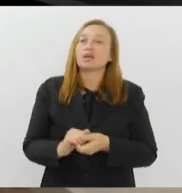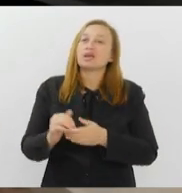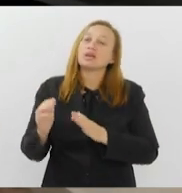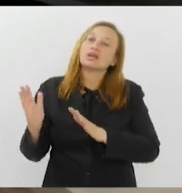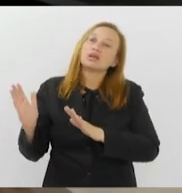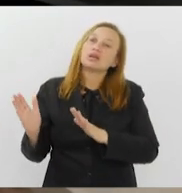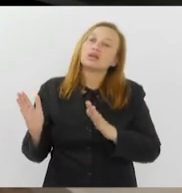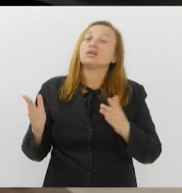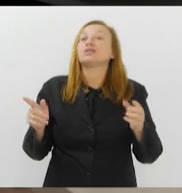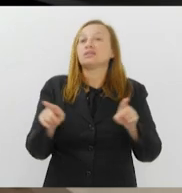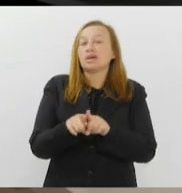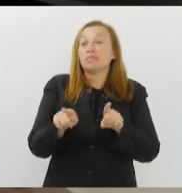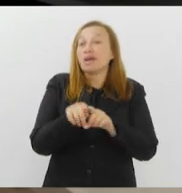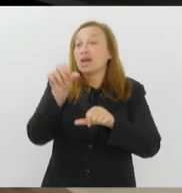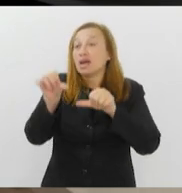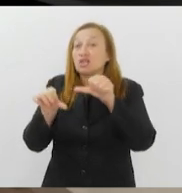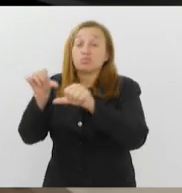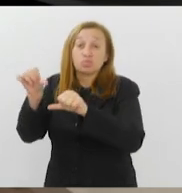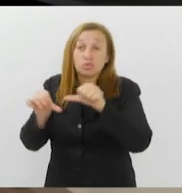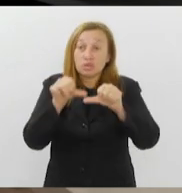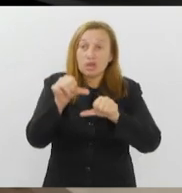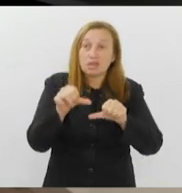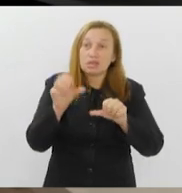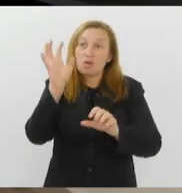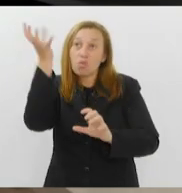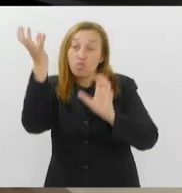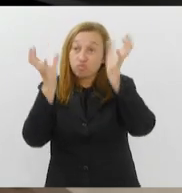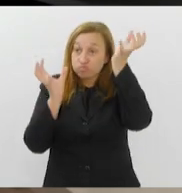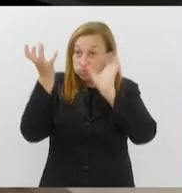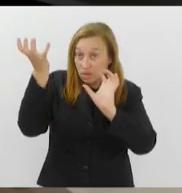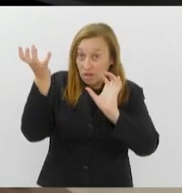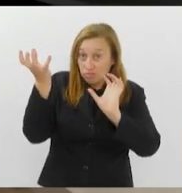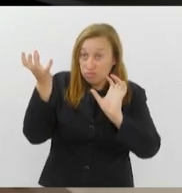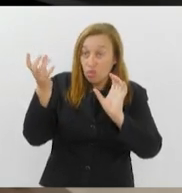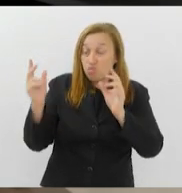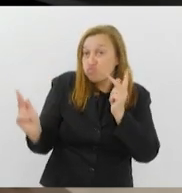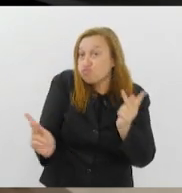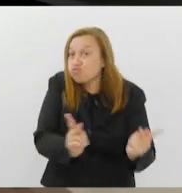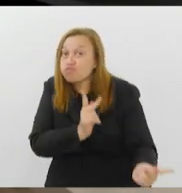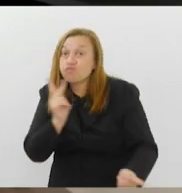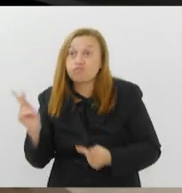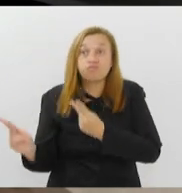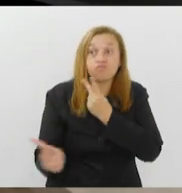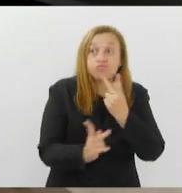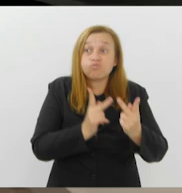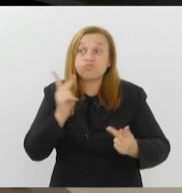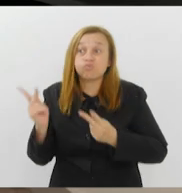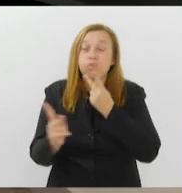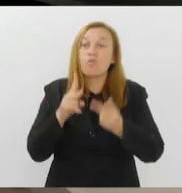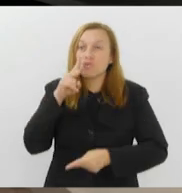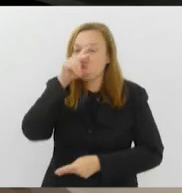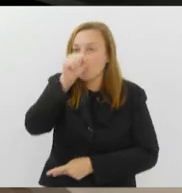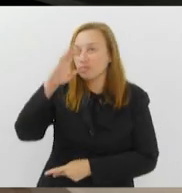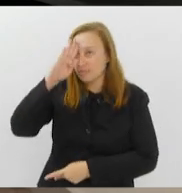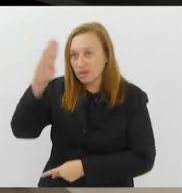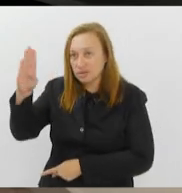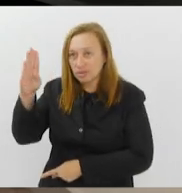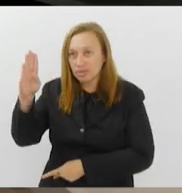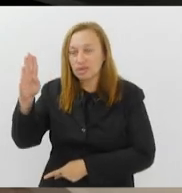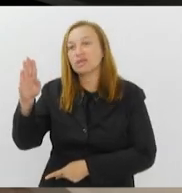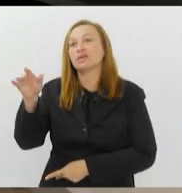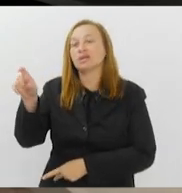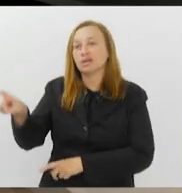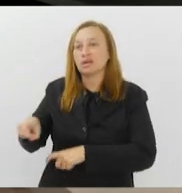frias são esperadas mudanças mais bruscas no tempo, como a intensificação dos ventos, que podem ser fortes principalmente na faixa litorânea,